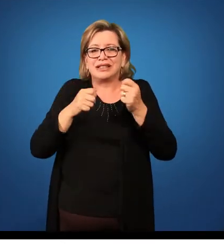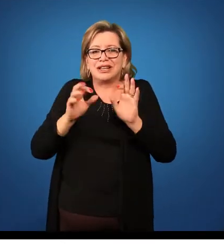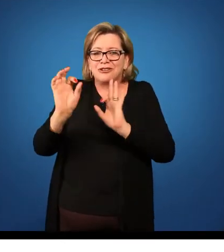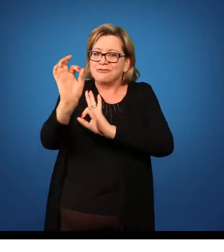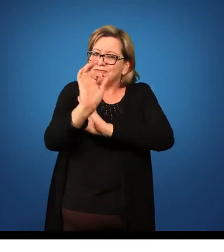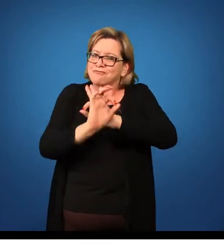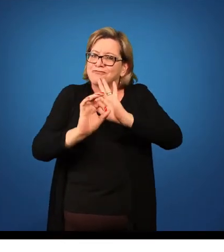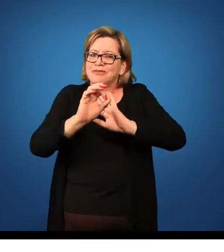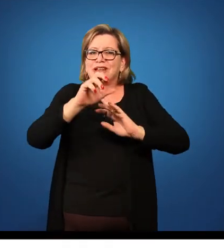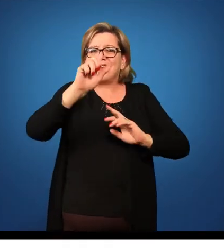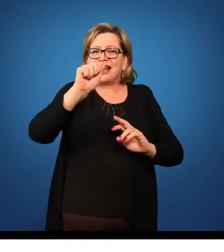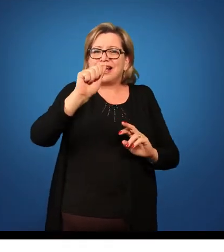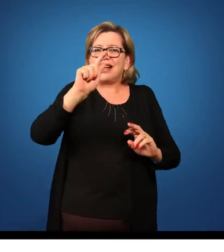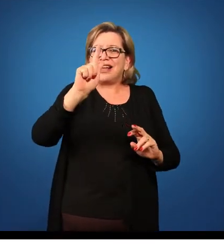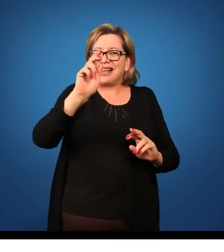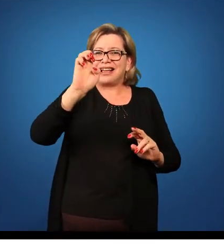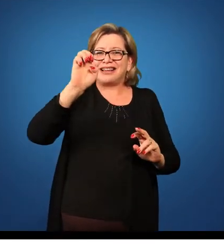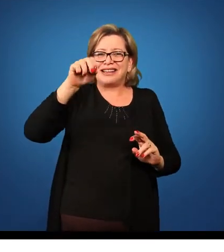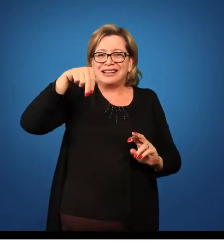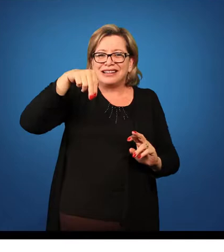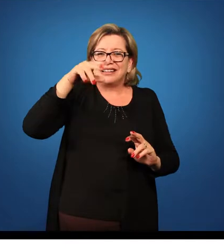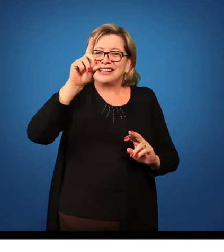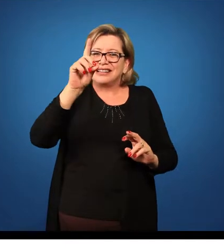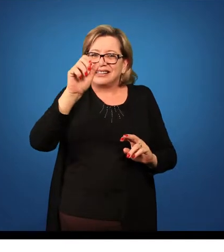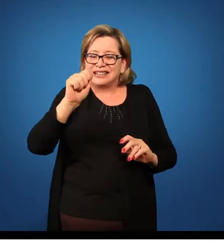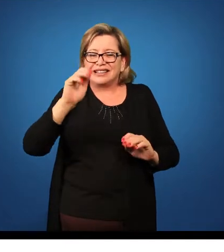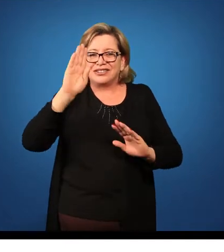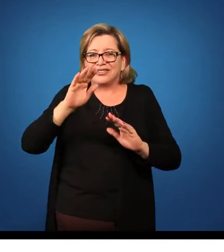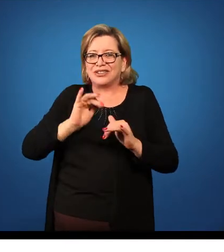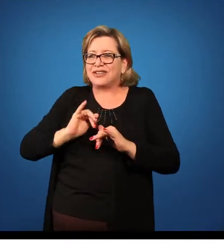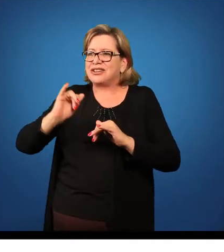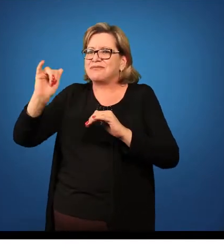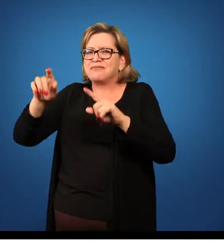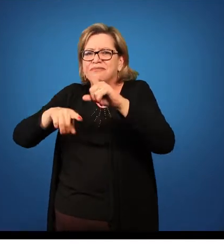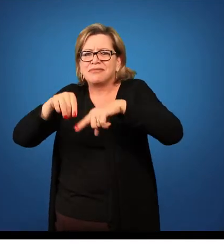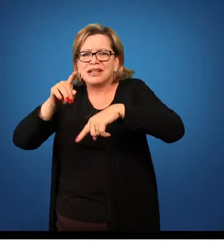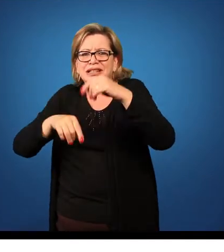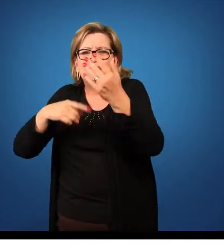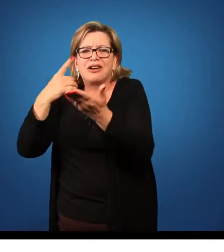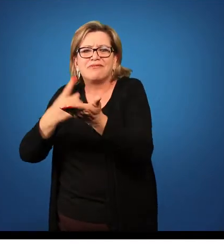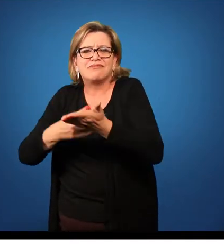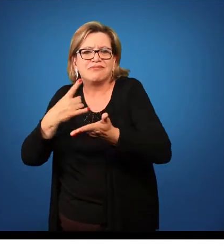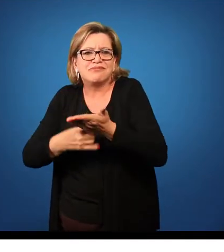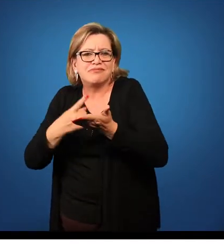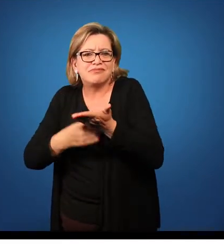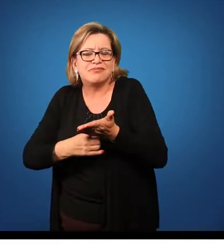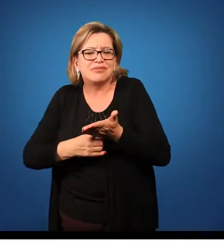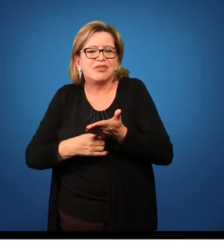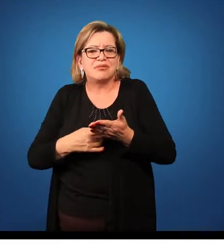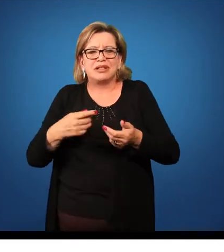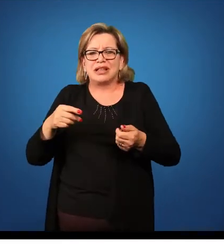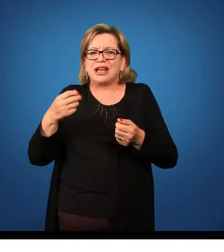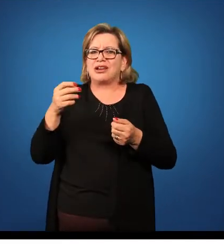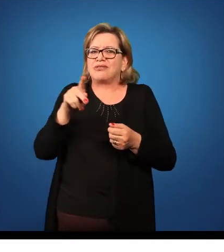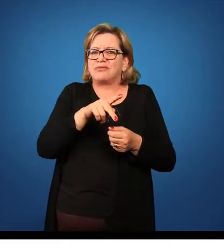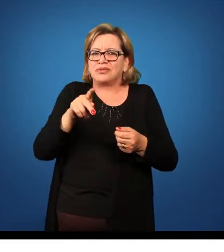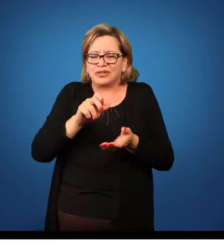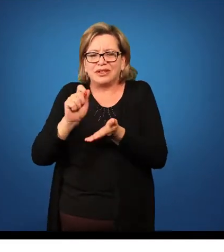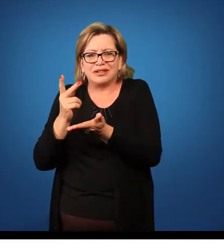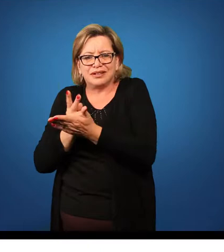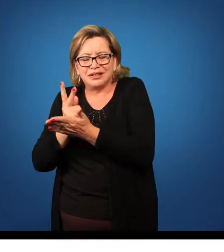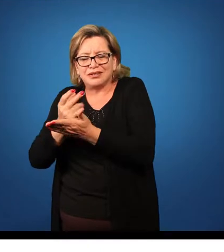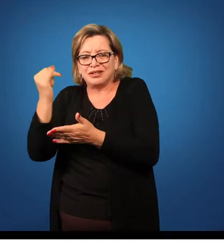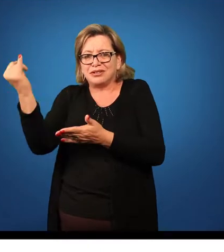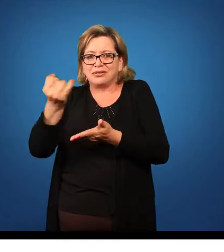alguns materiais no colégio, vai ter que combinar com o professor alguma programação. Então leve algo para